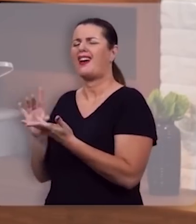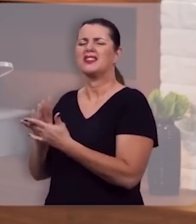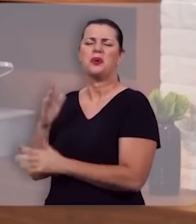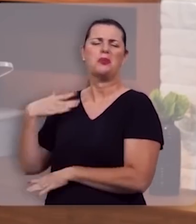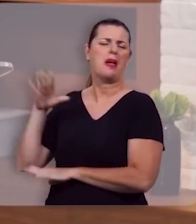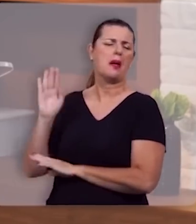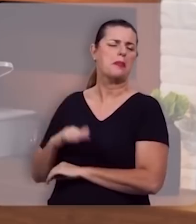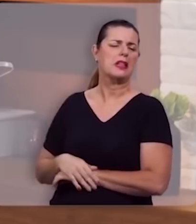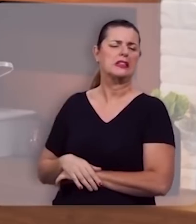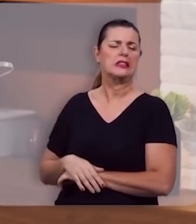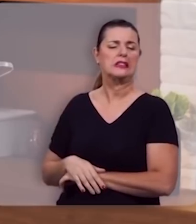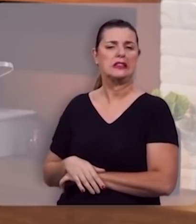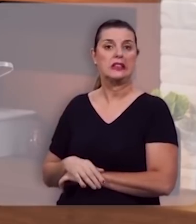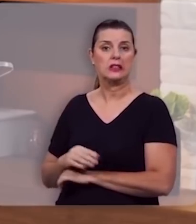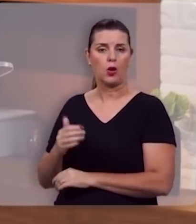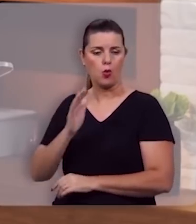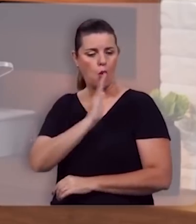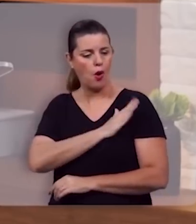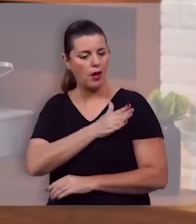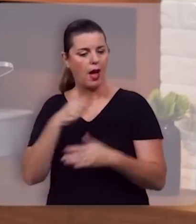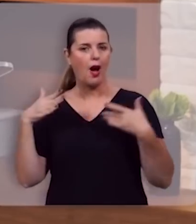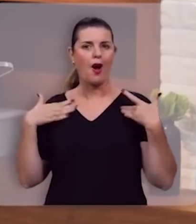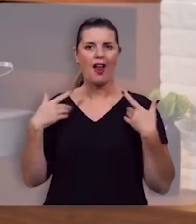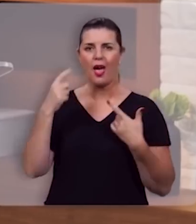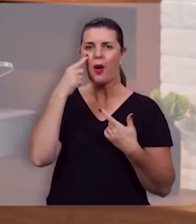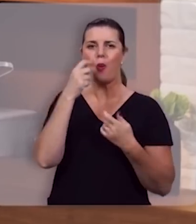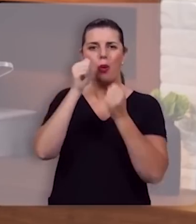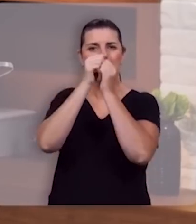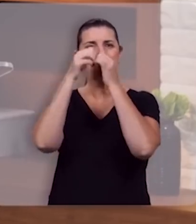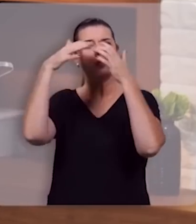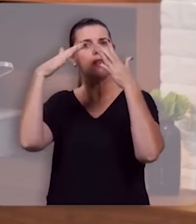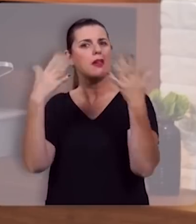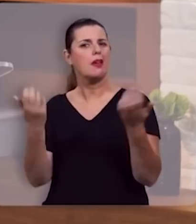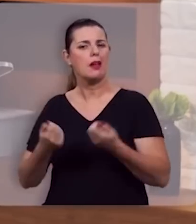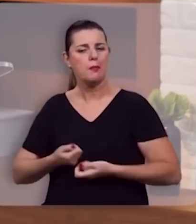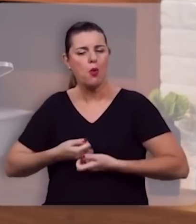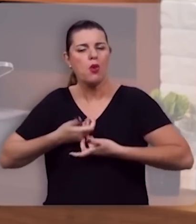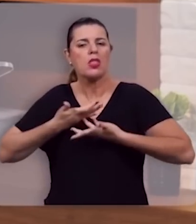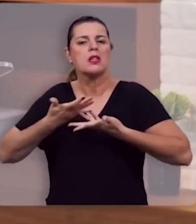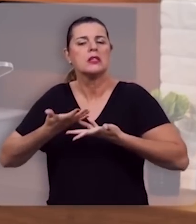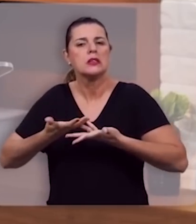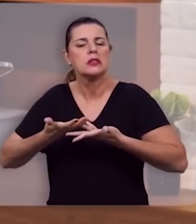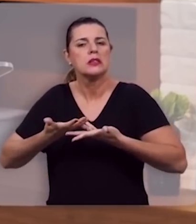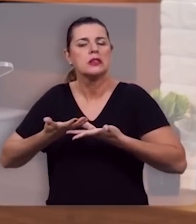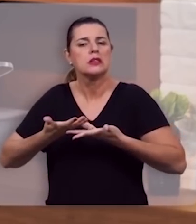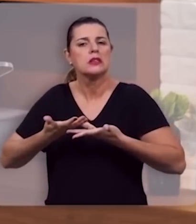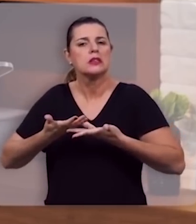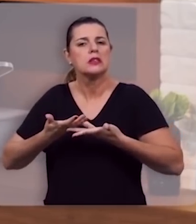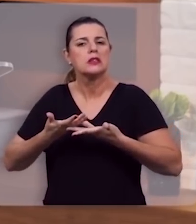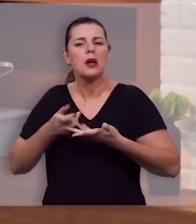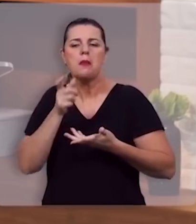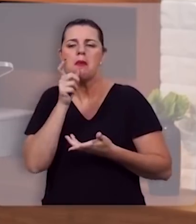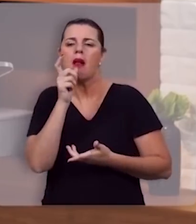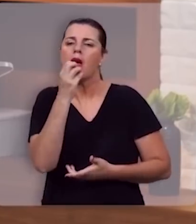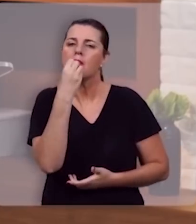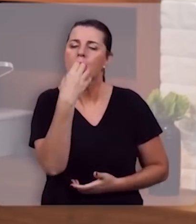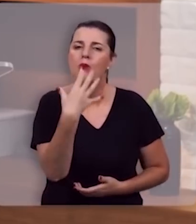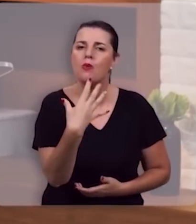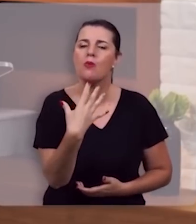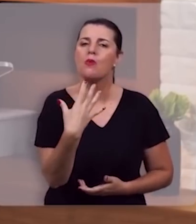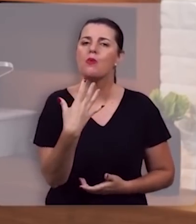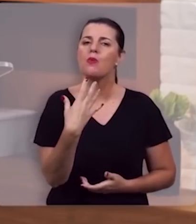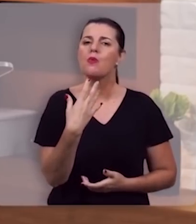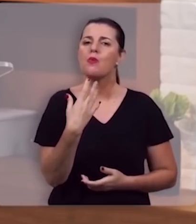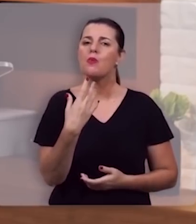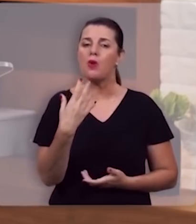o coração alegre os olhos brilhantes a poesia o elogio os